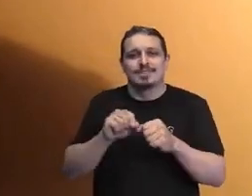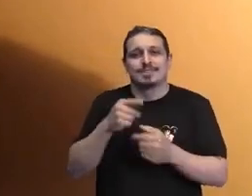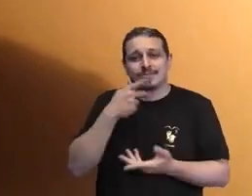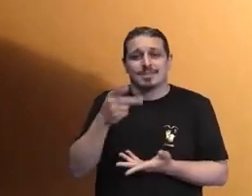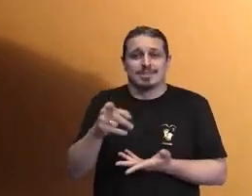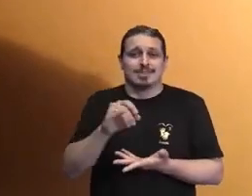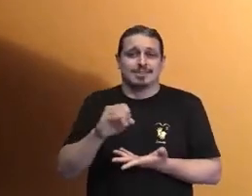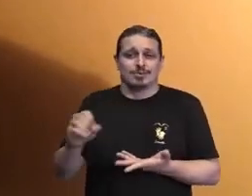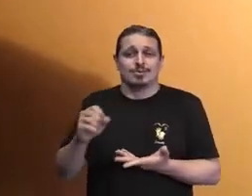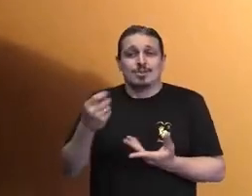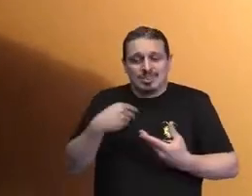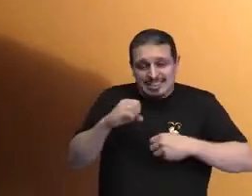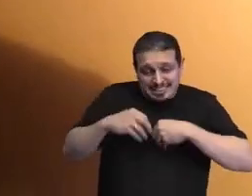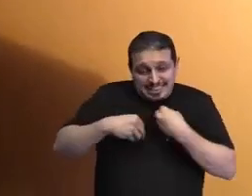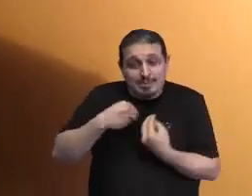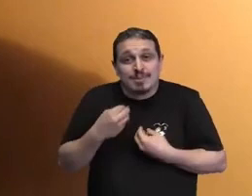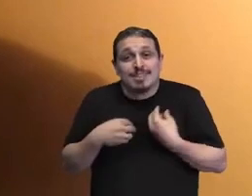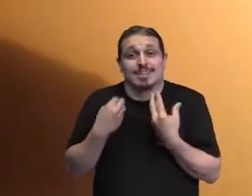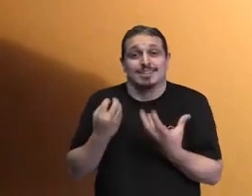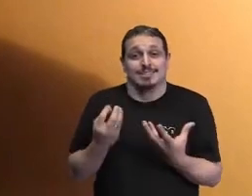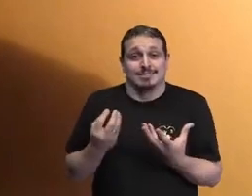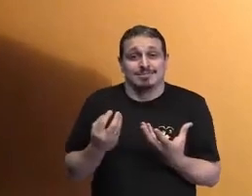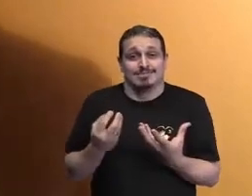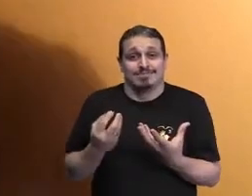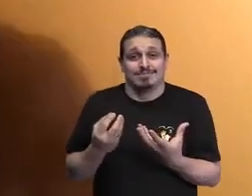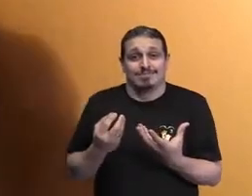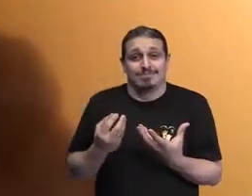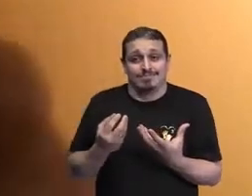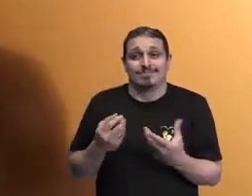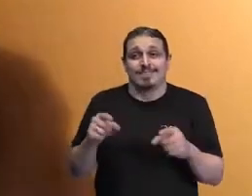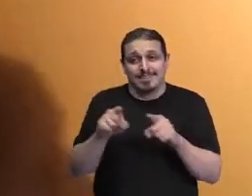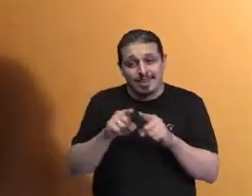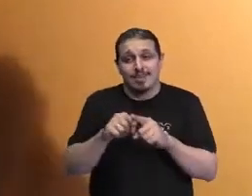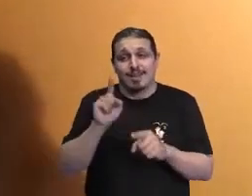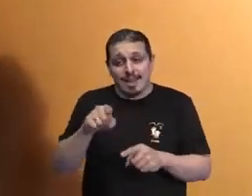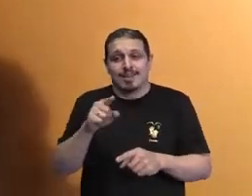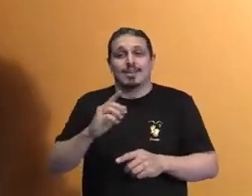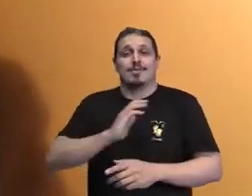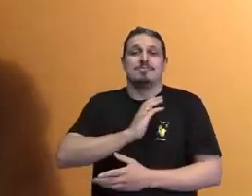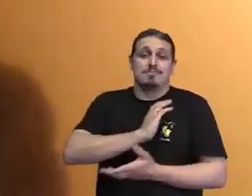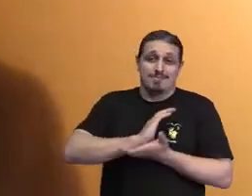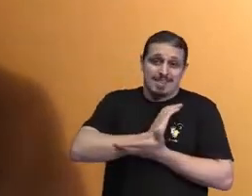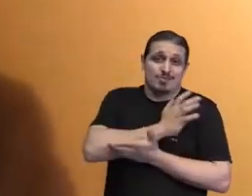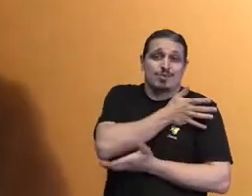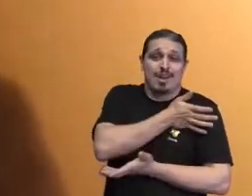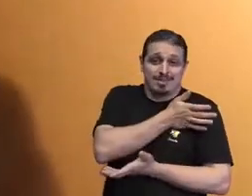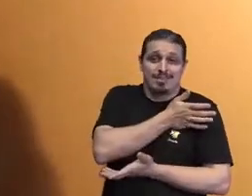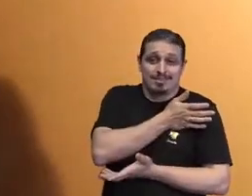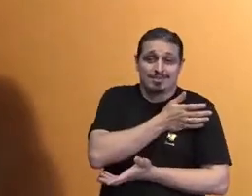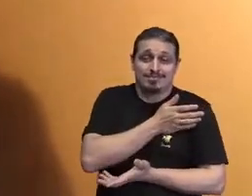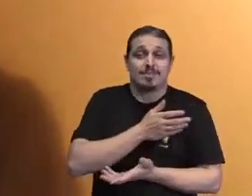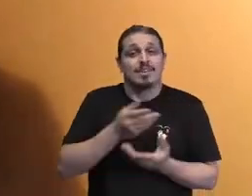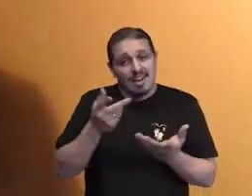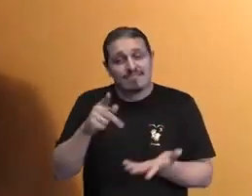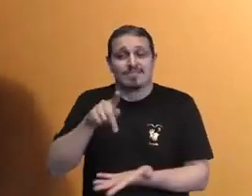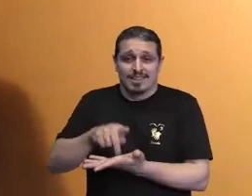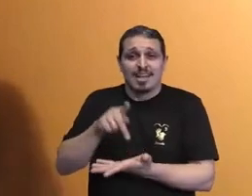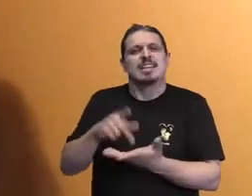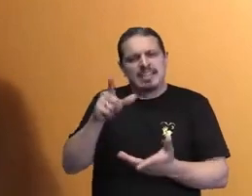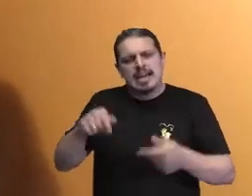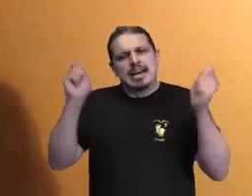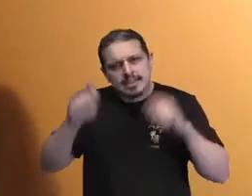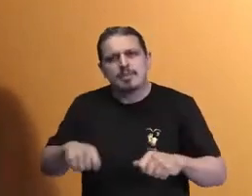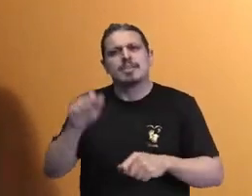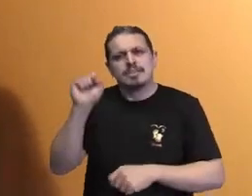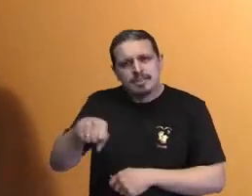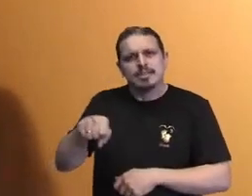do que nos fere, do que nos discrimina. Evidentemente, é porque é possível ainda garantir